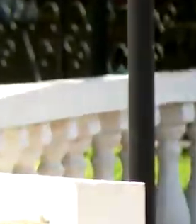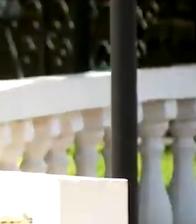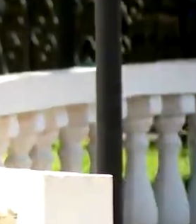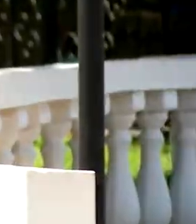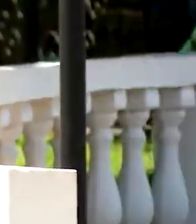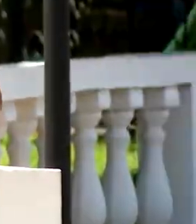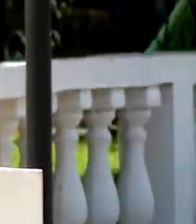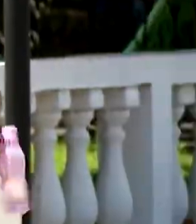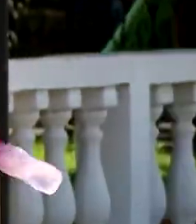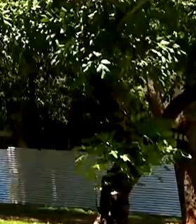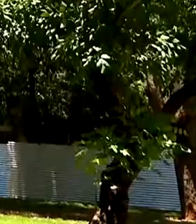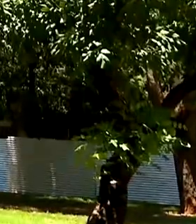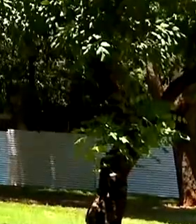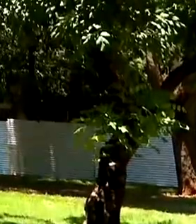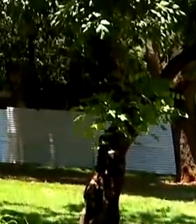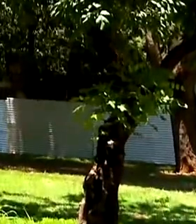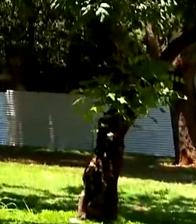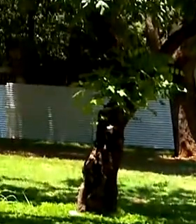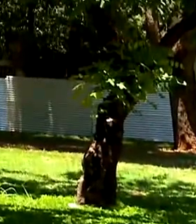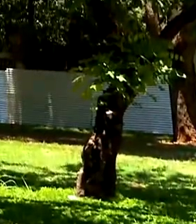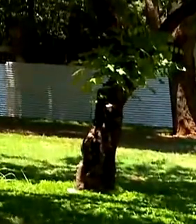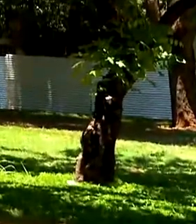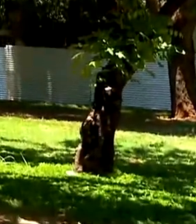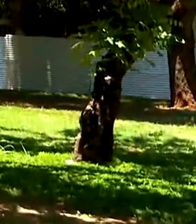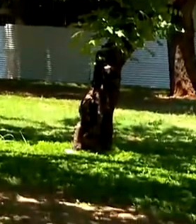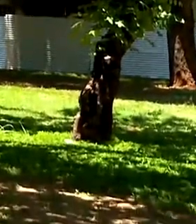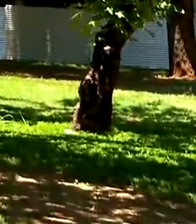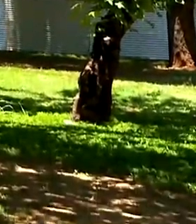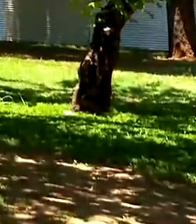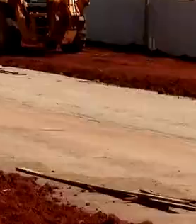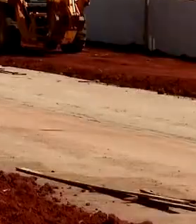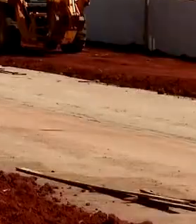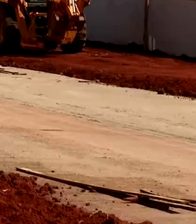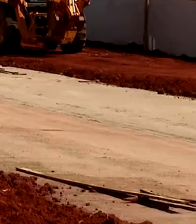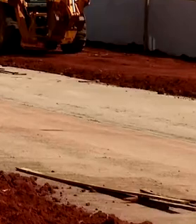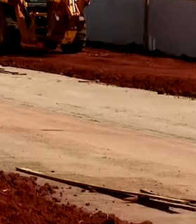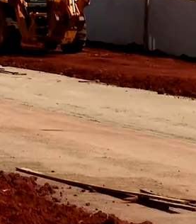E a gente fica por aqui.